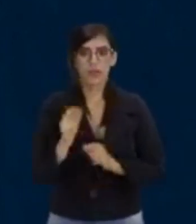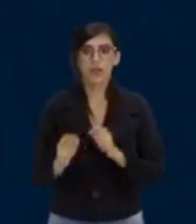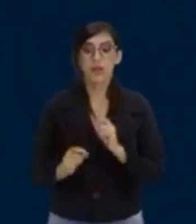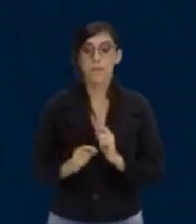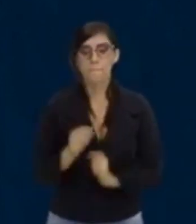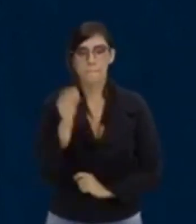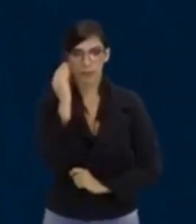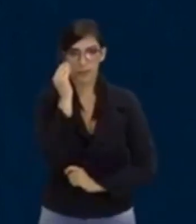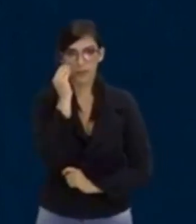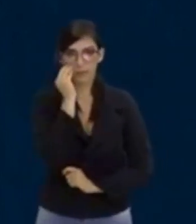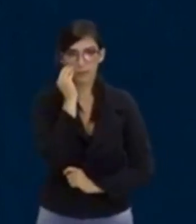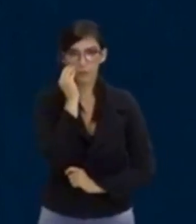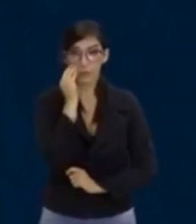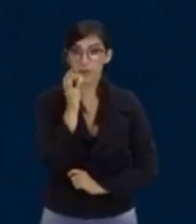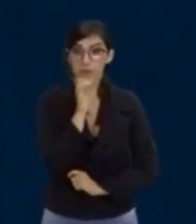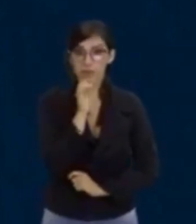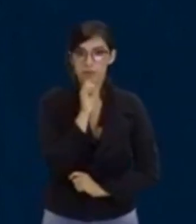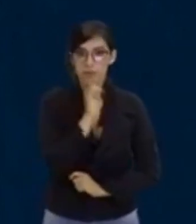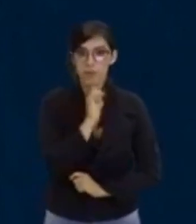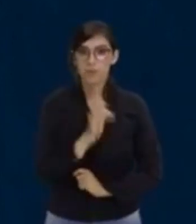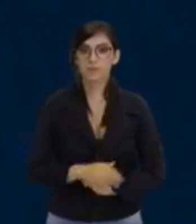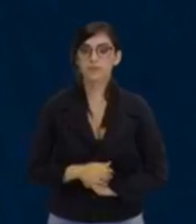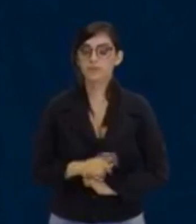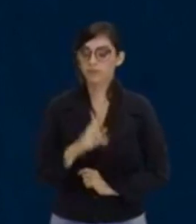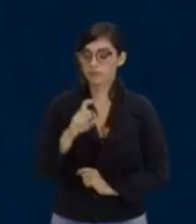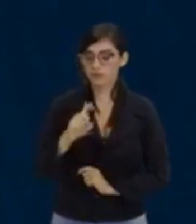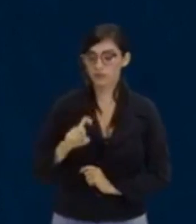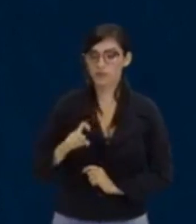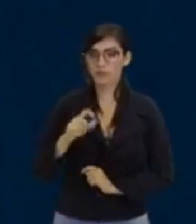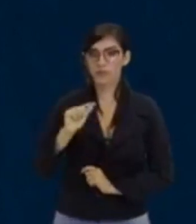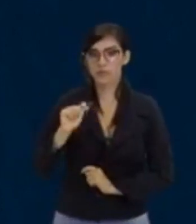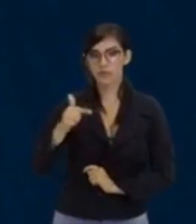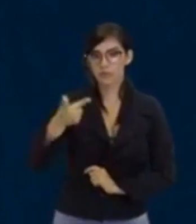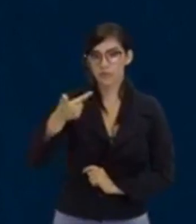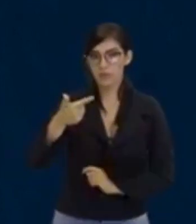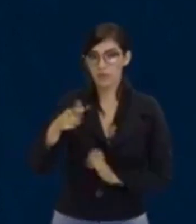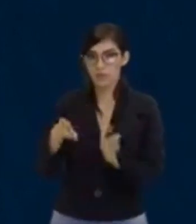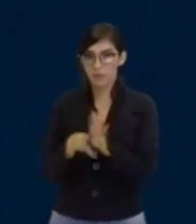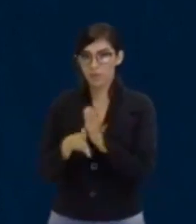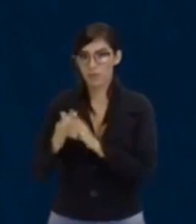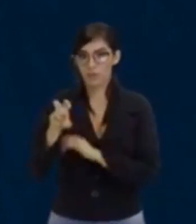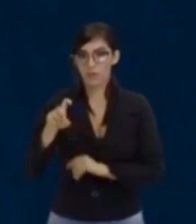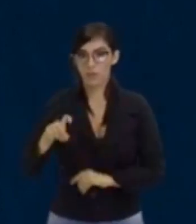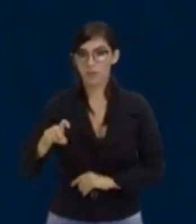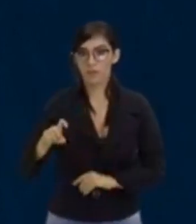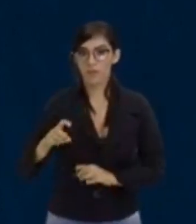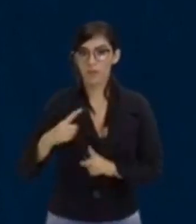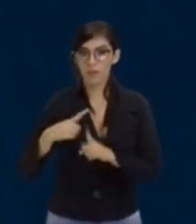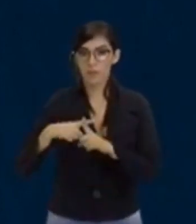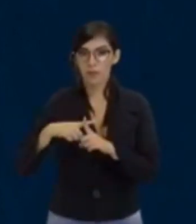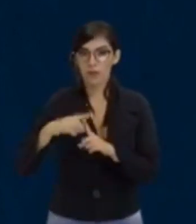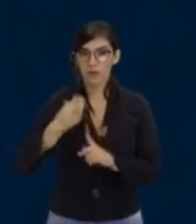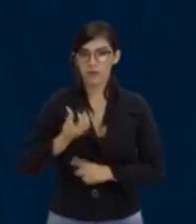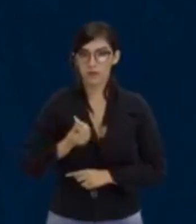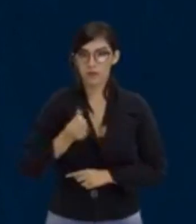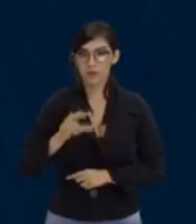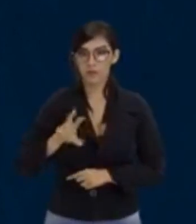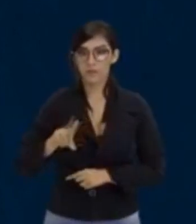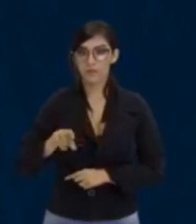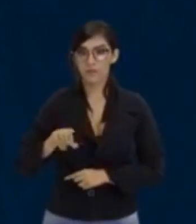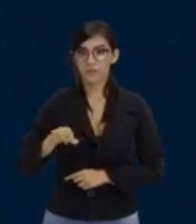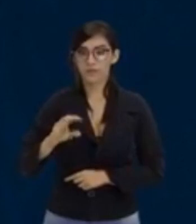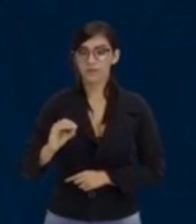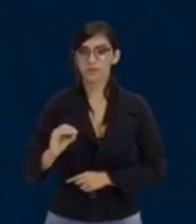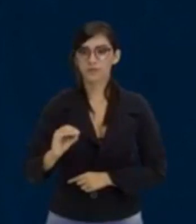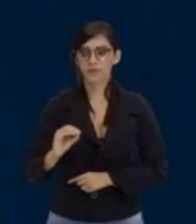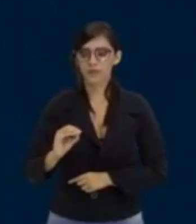exemplo aqui de uma equação do segundo grau. x ao quadrado menos 5x mais 6 igual a zero. Ele está te falando que